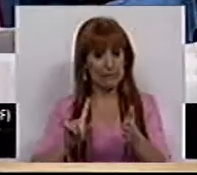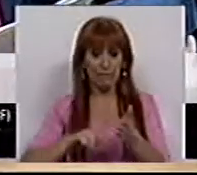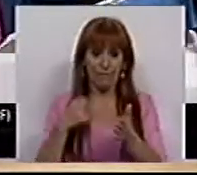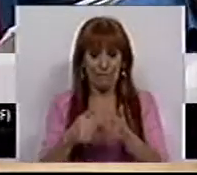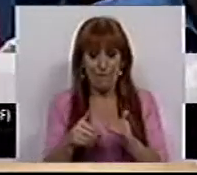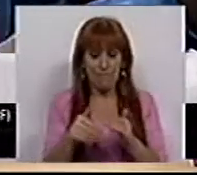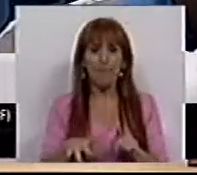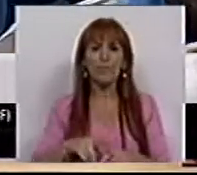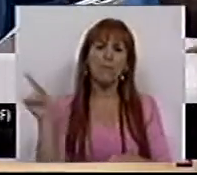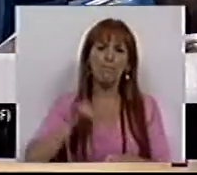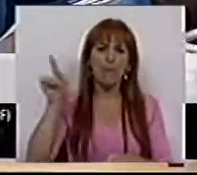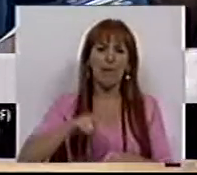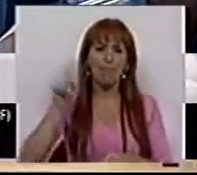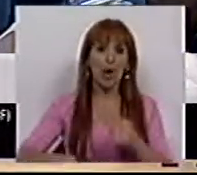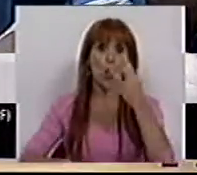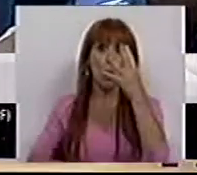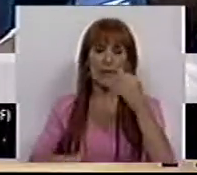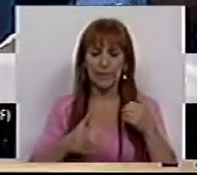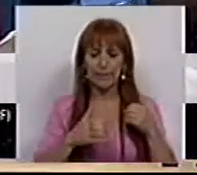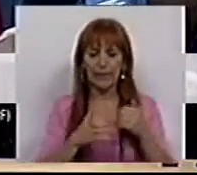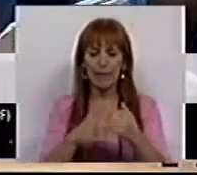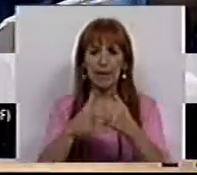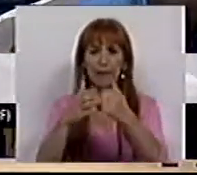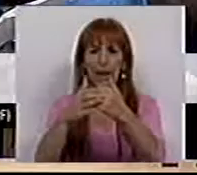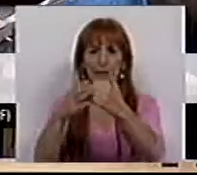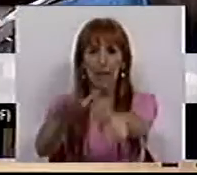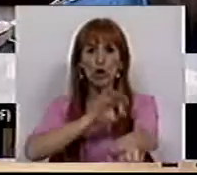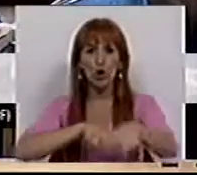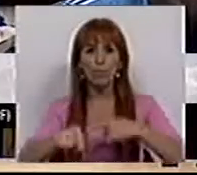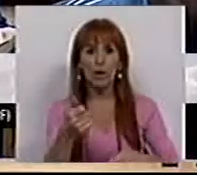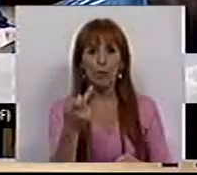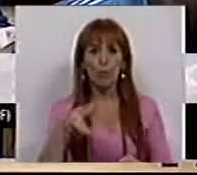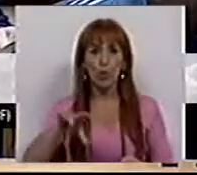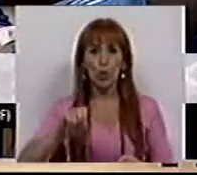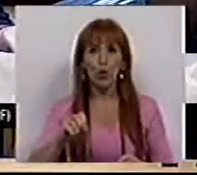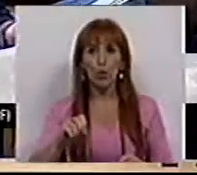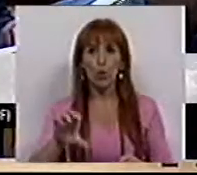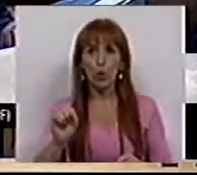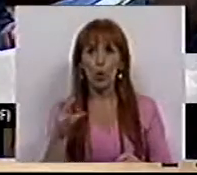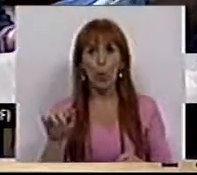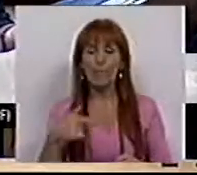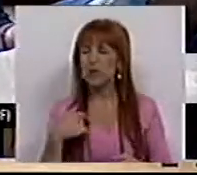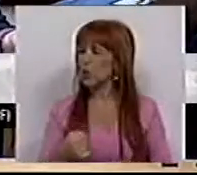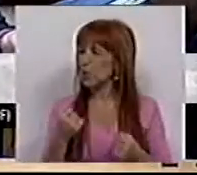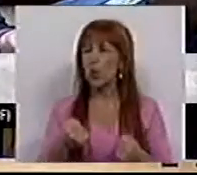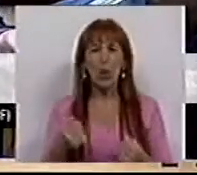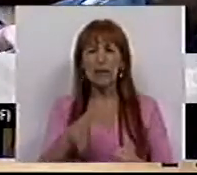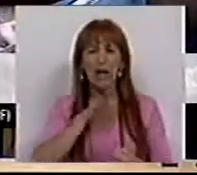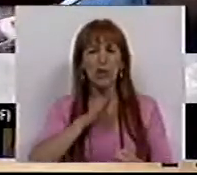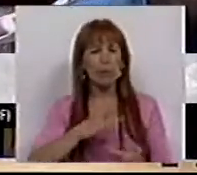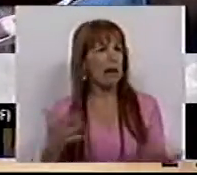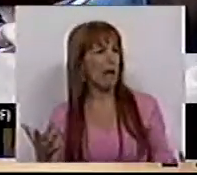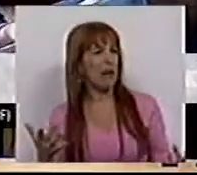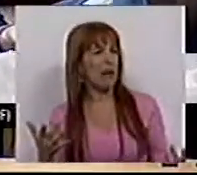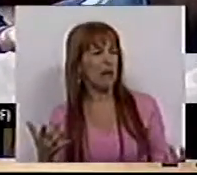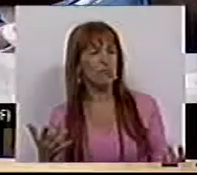e pela quarta vez seguida, Sr. Deputado Bruno Coimbra, os senhores não conseguem explicar